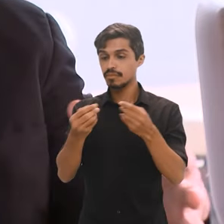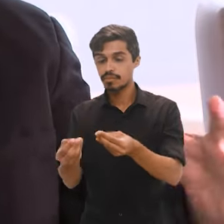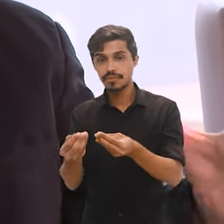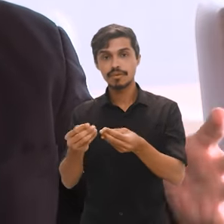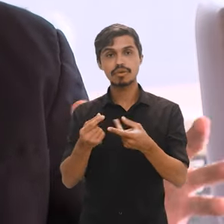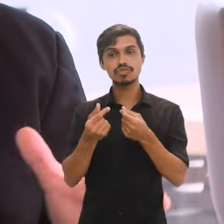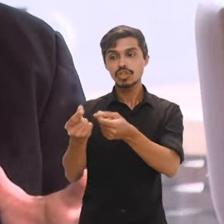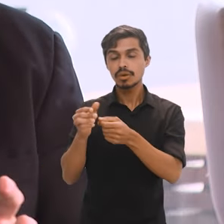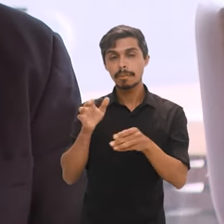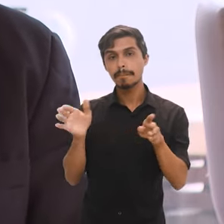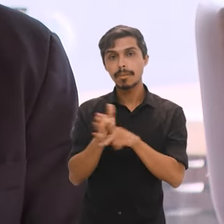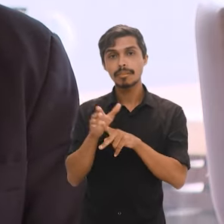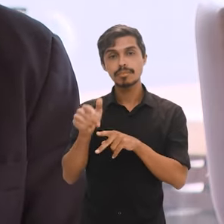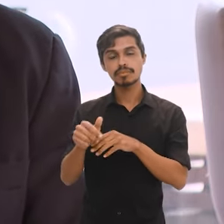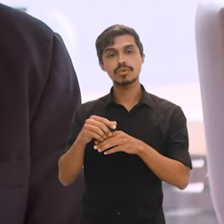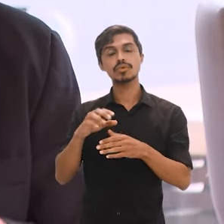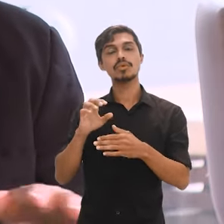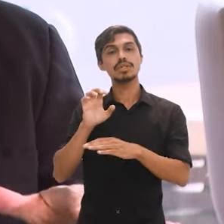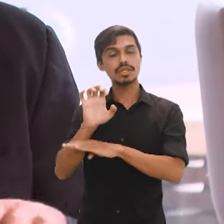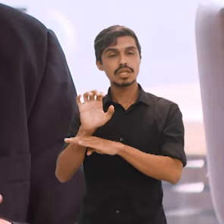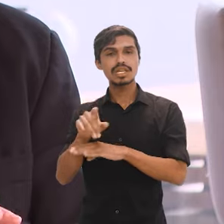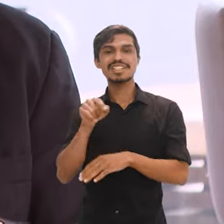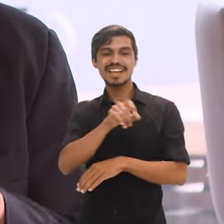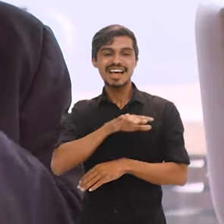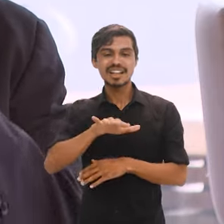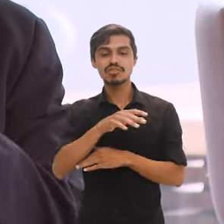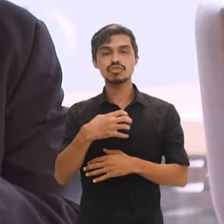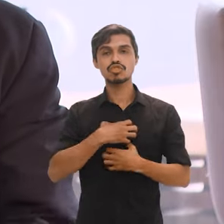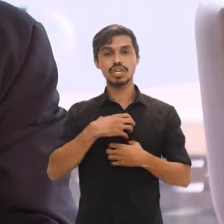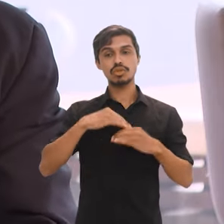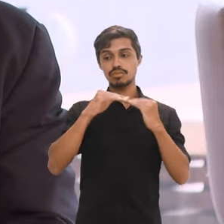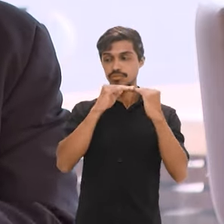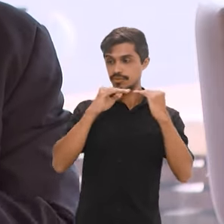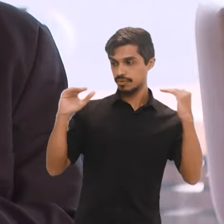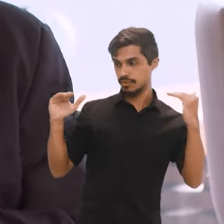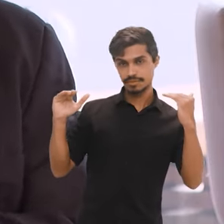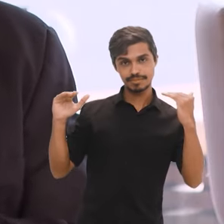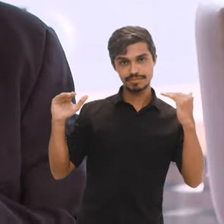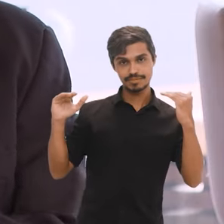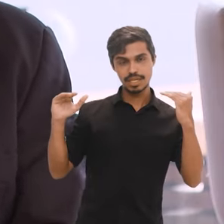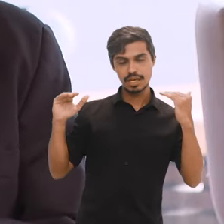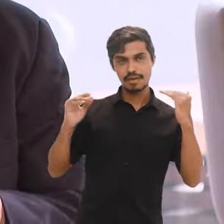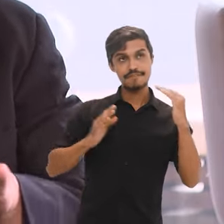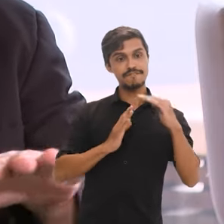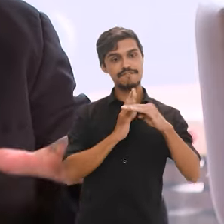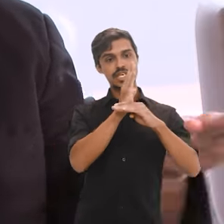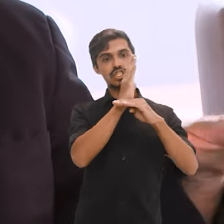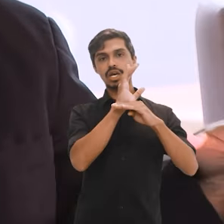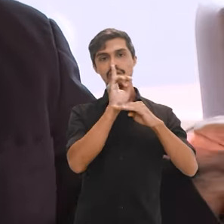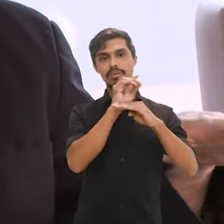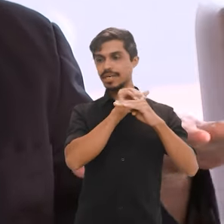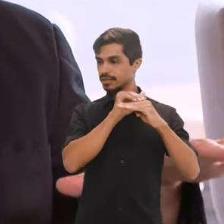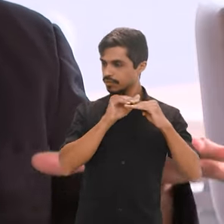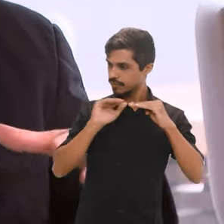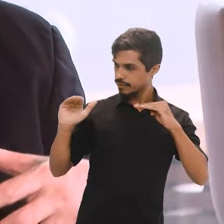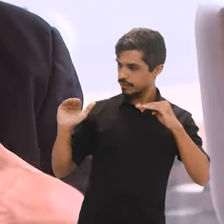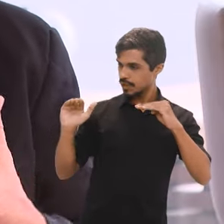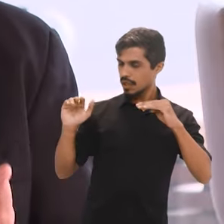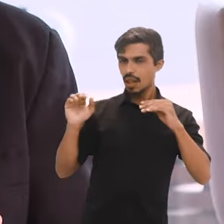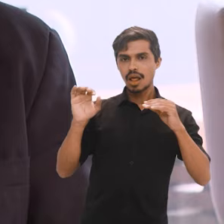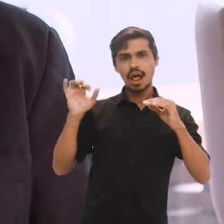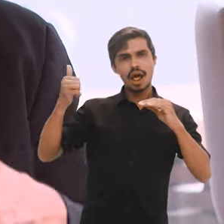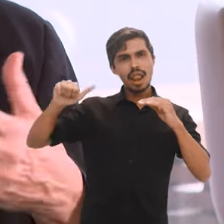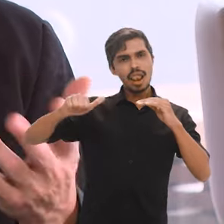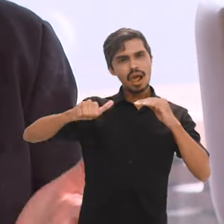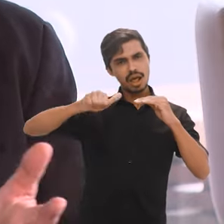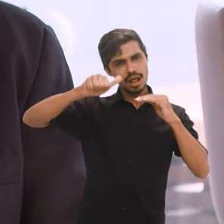entender esta realidade do ponto de vista transversal, não apenas vertical, mas assim, mais horizontalizado, para que o